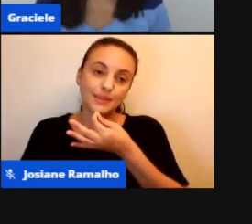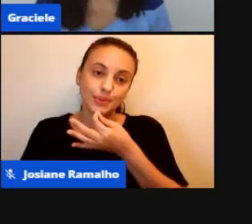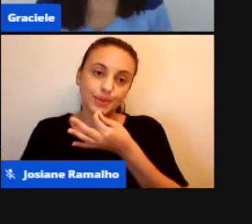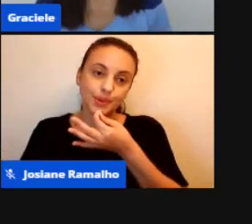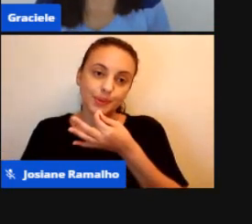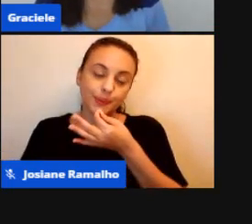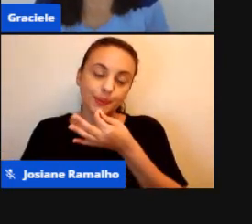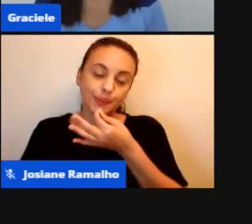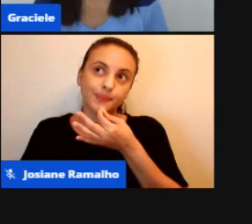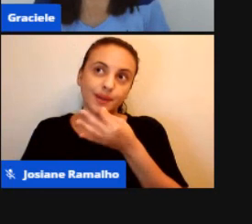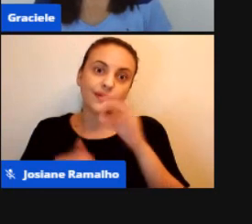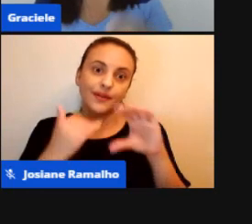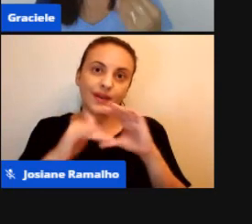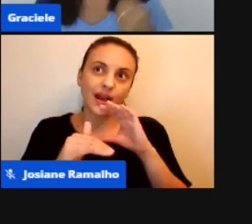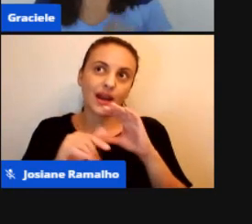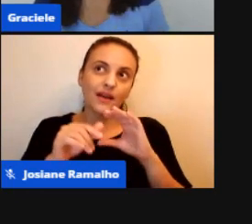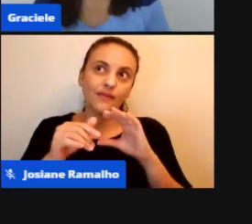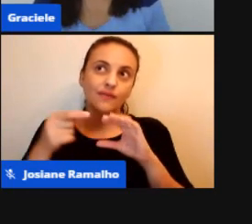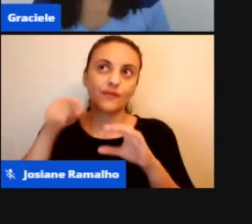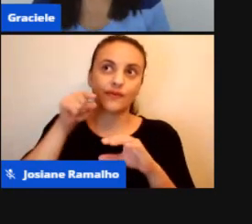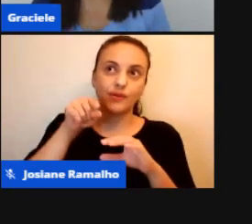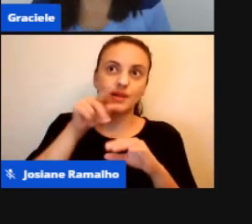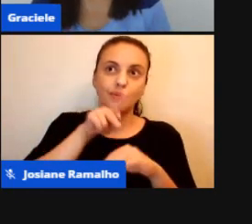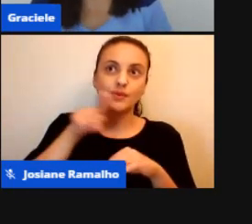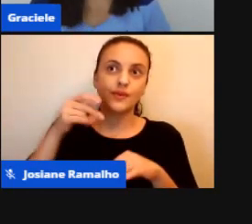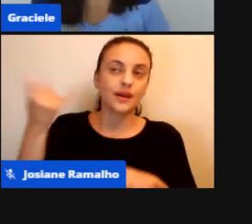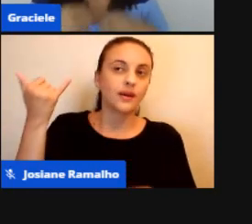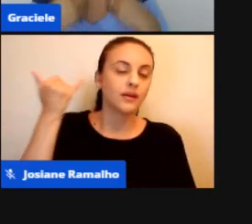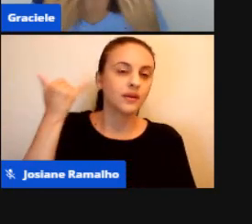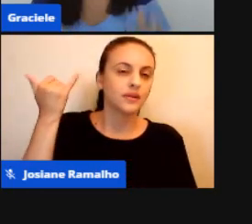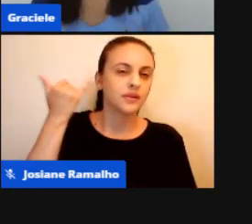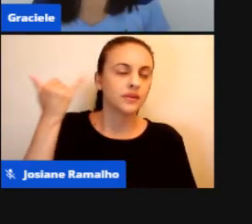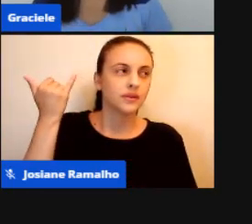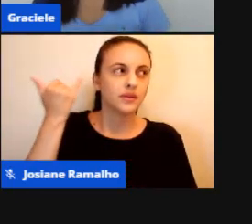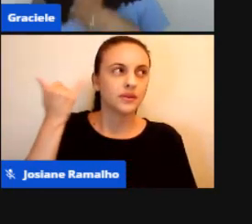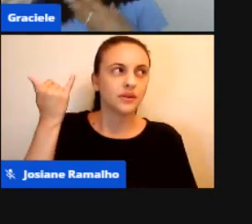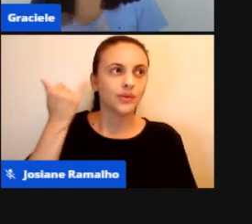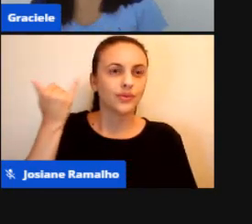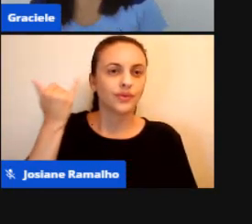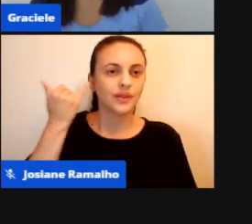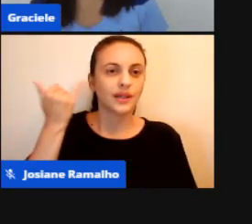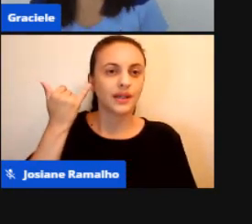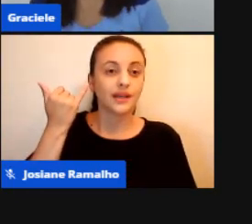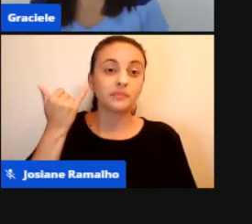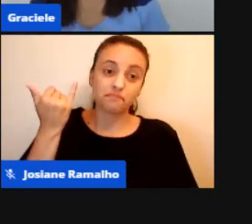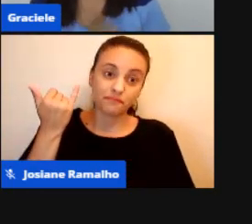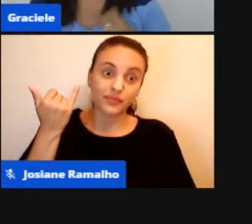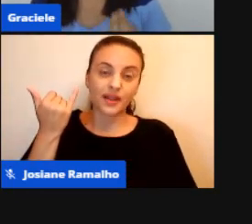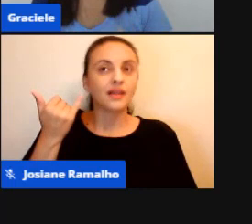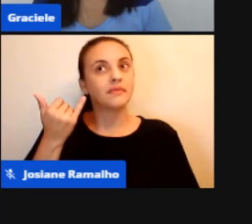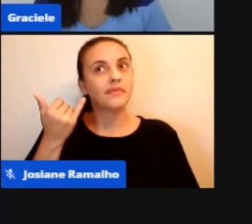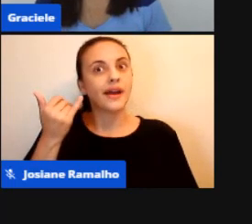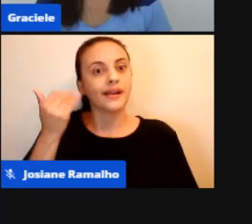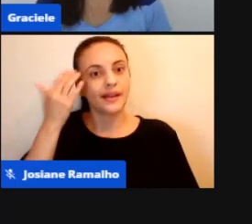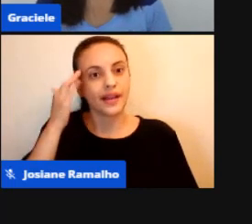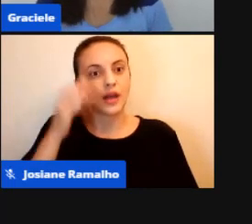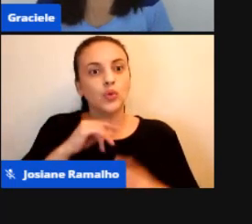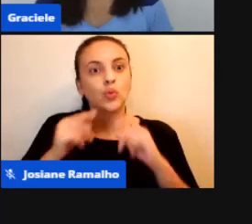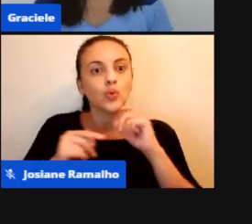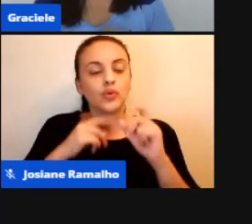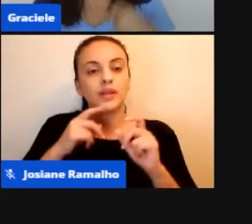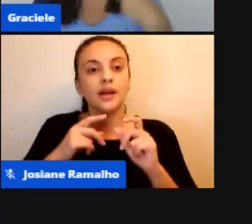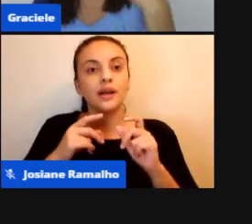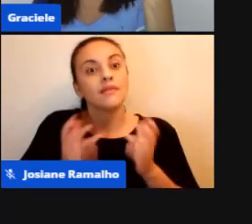você vai ouvir o áudio dele e vai tirar essa dúvida dele e vai instigar. Faça um vídeo. Sempre tem um vídeo